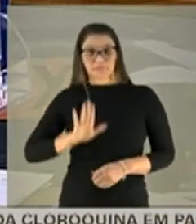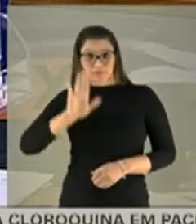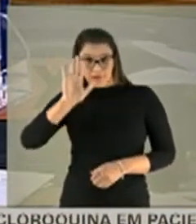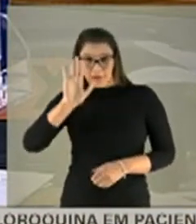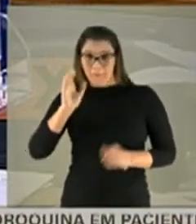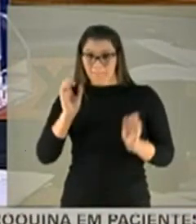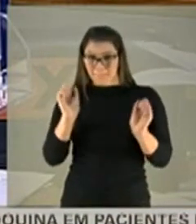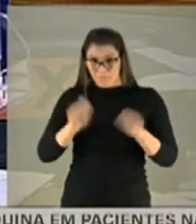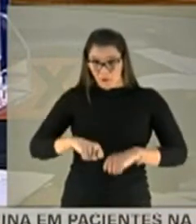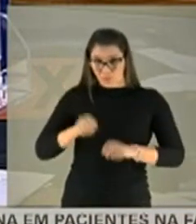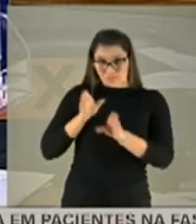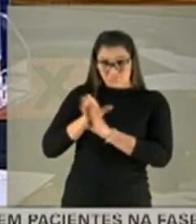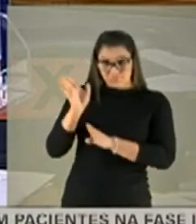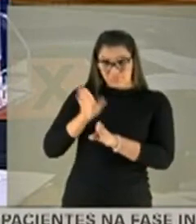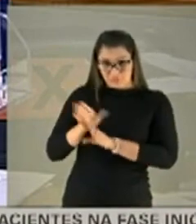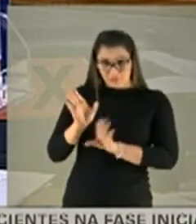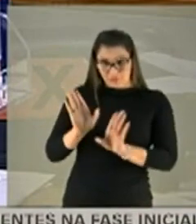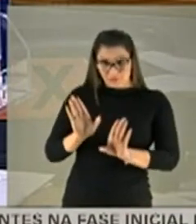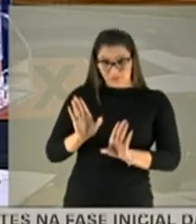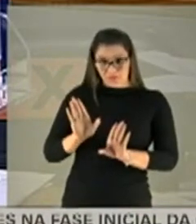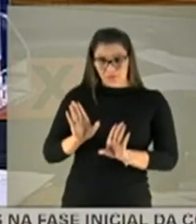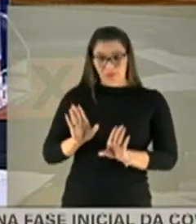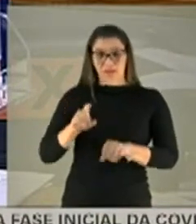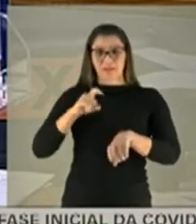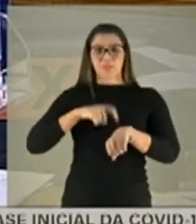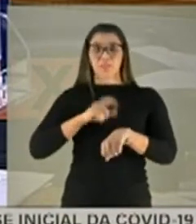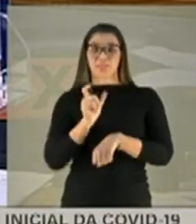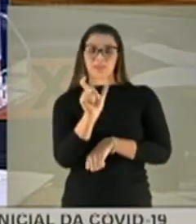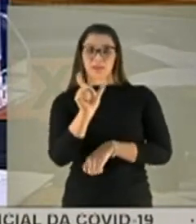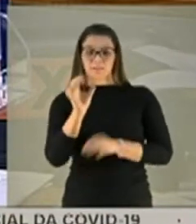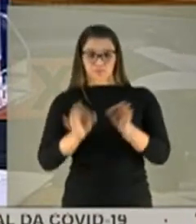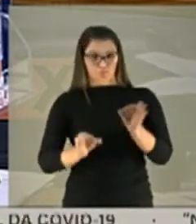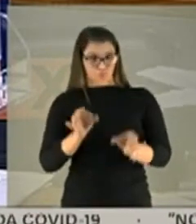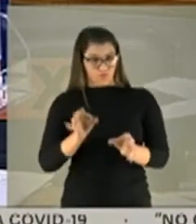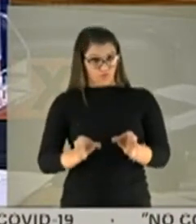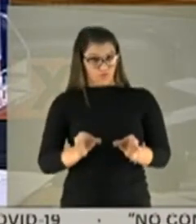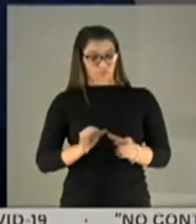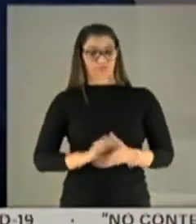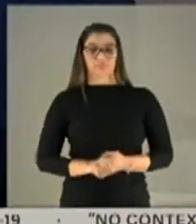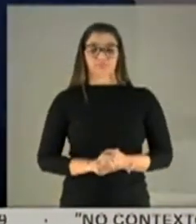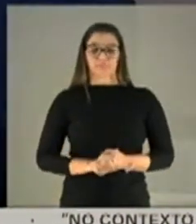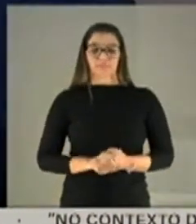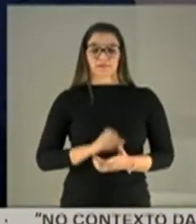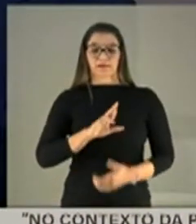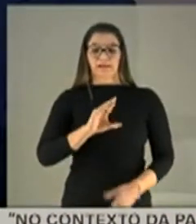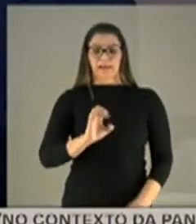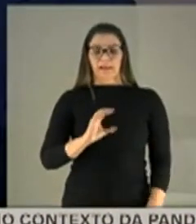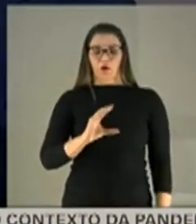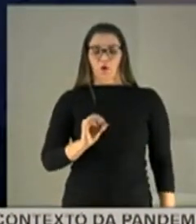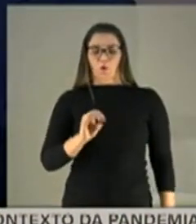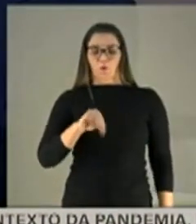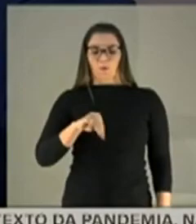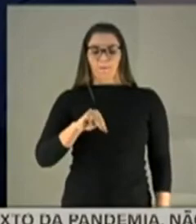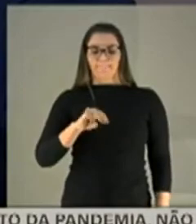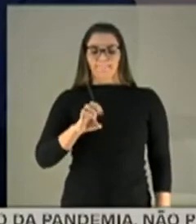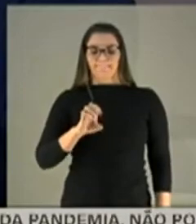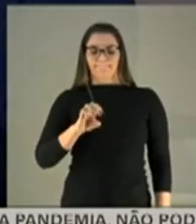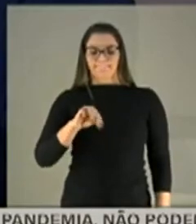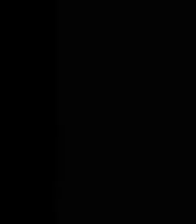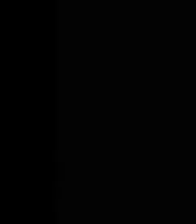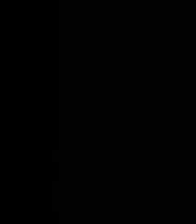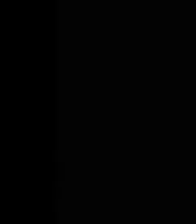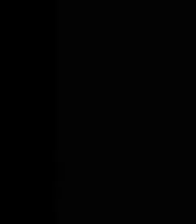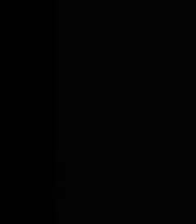orientação do termo jurídico é diferente de uma recomendação. Uma recomendação tem um peso mais forte. É por